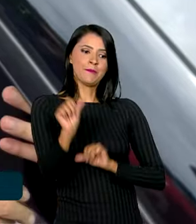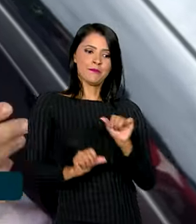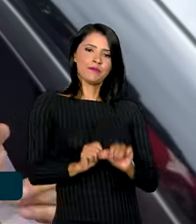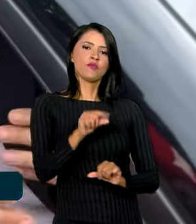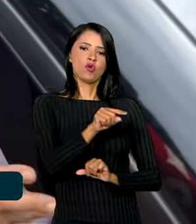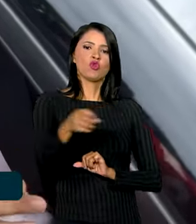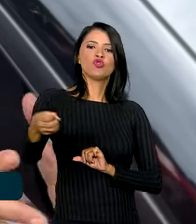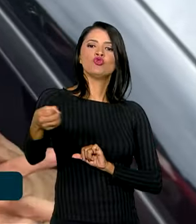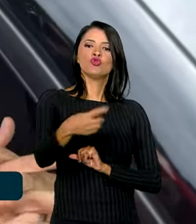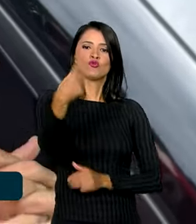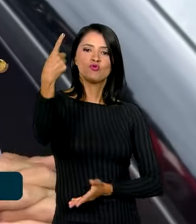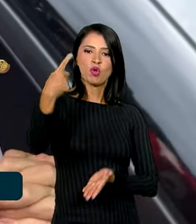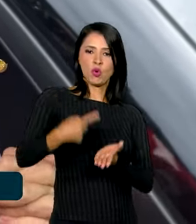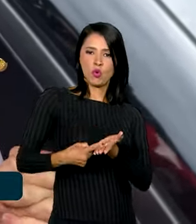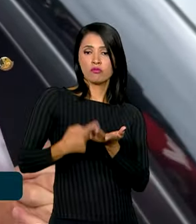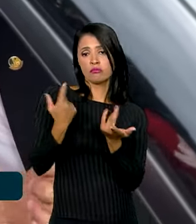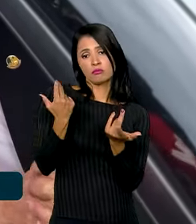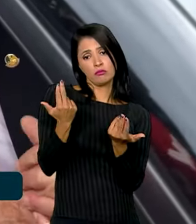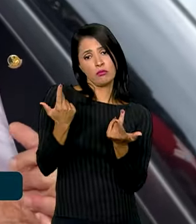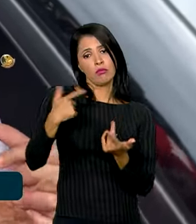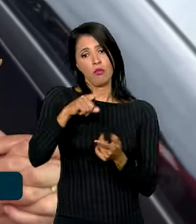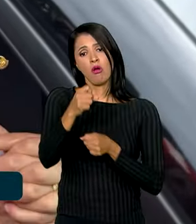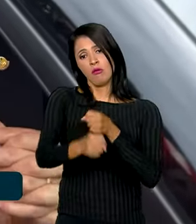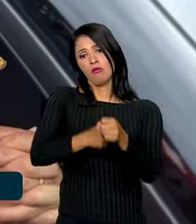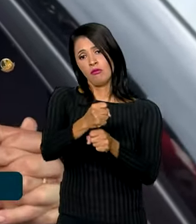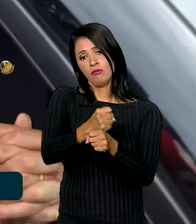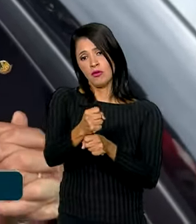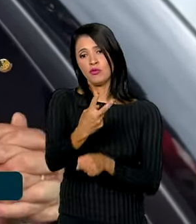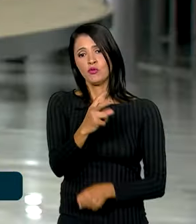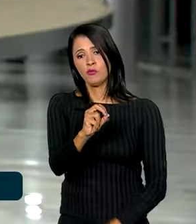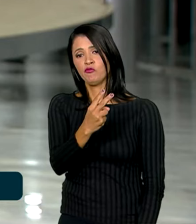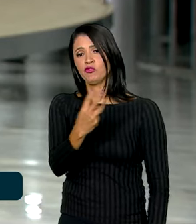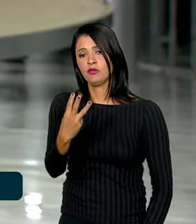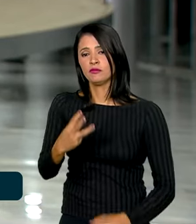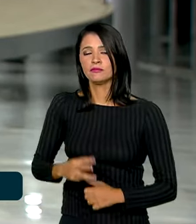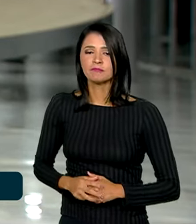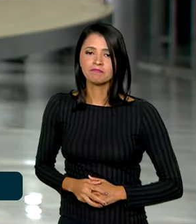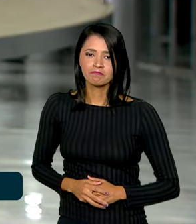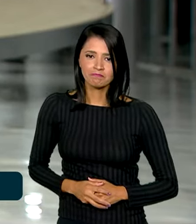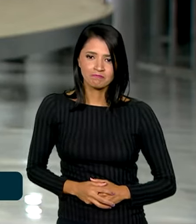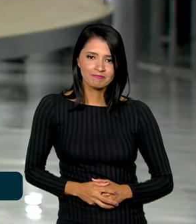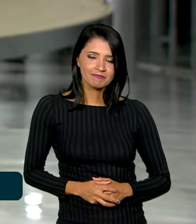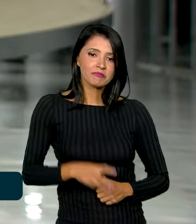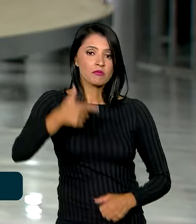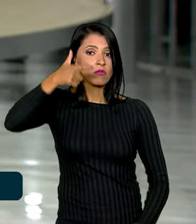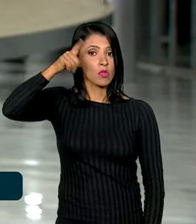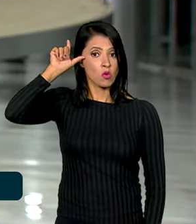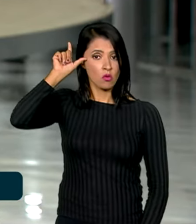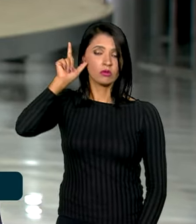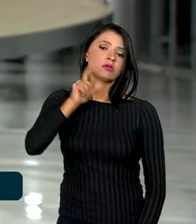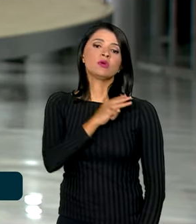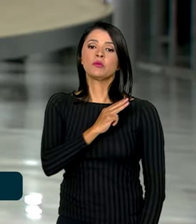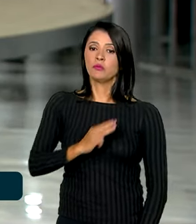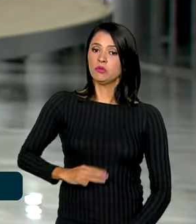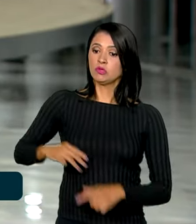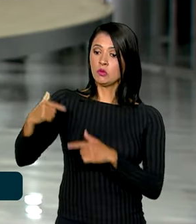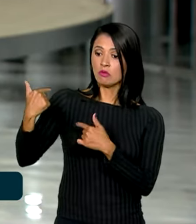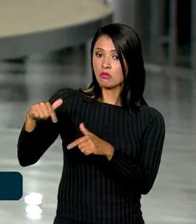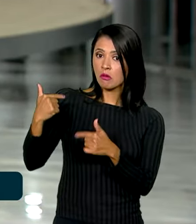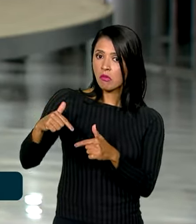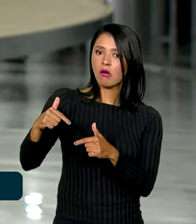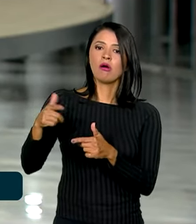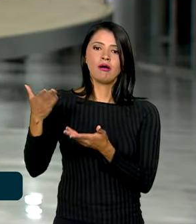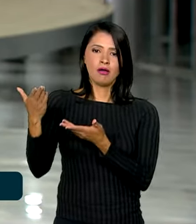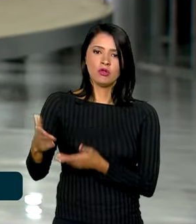num novo acordo, que foi como a gente tocou o ano de 2023. Ontem, o ministro do Trabalho e